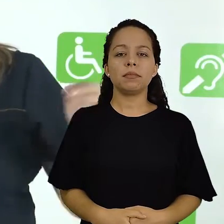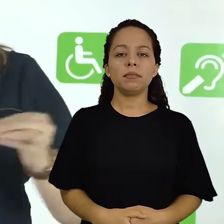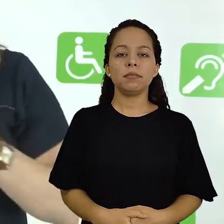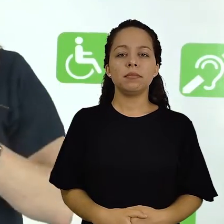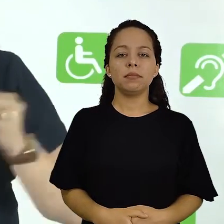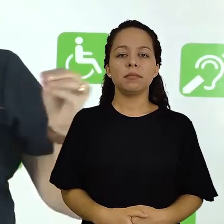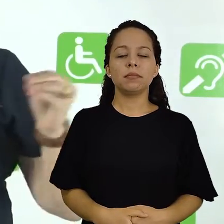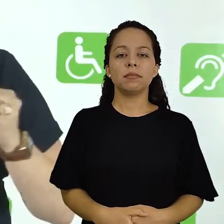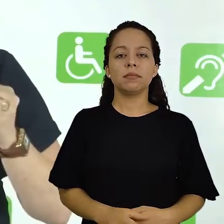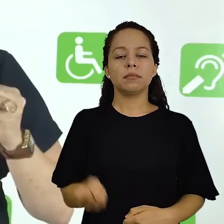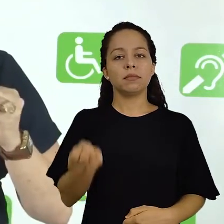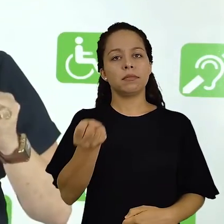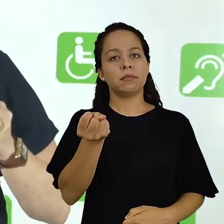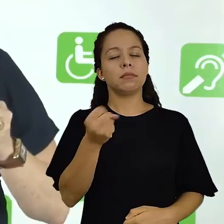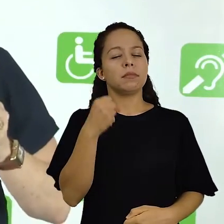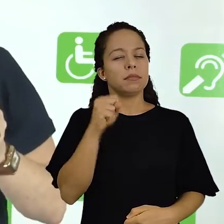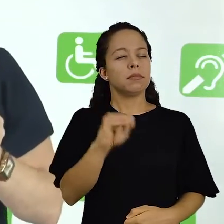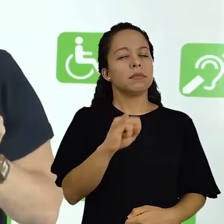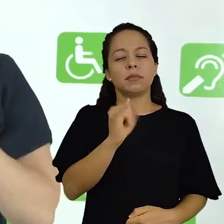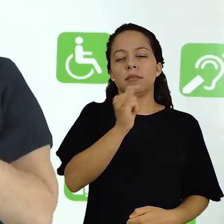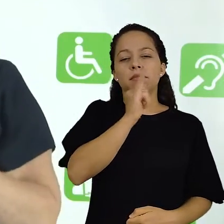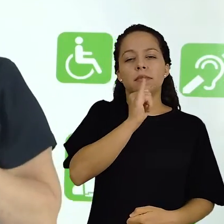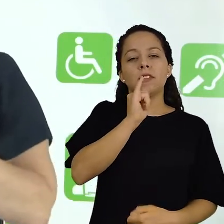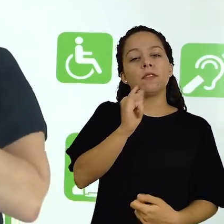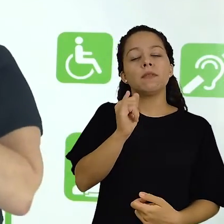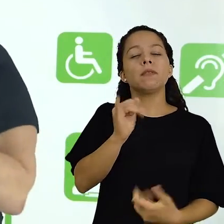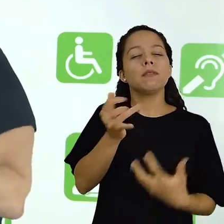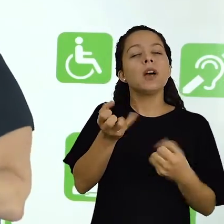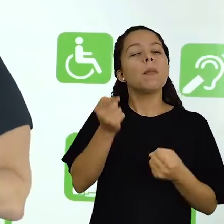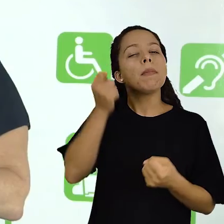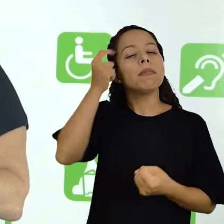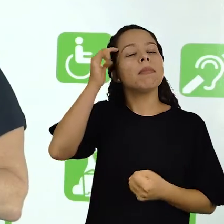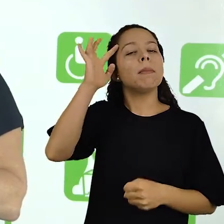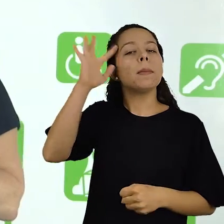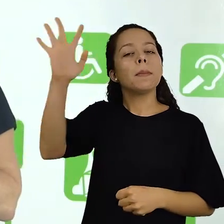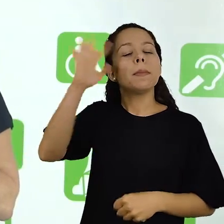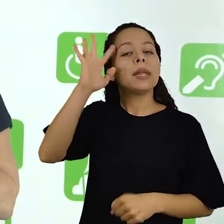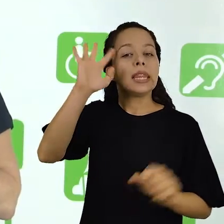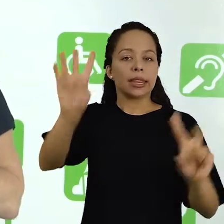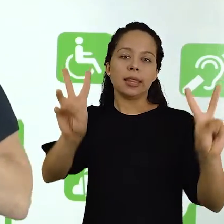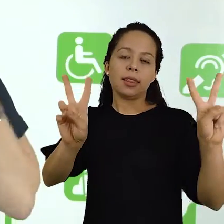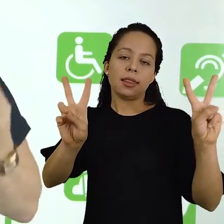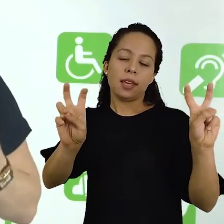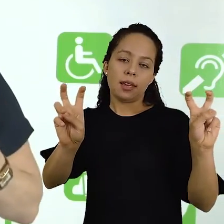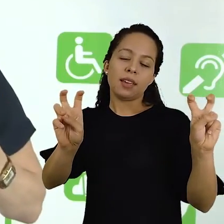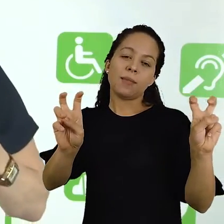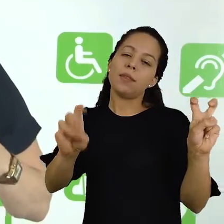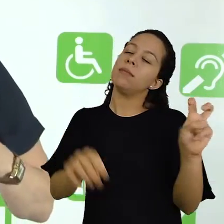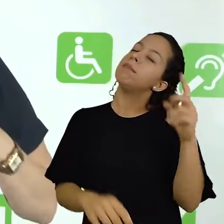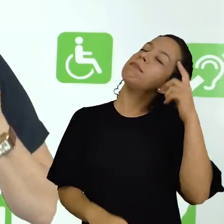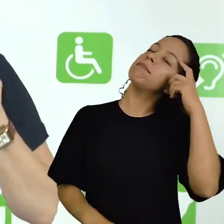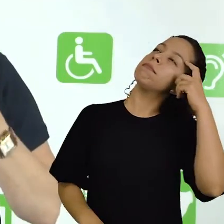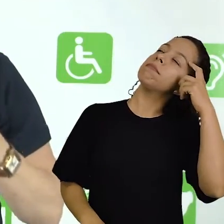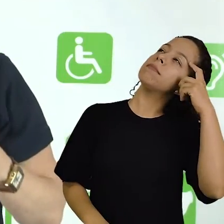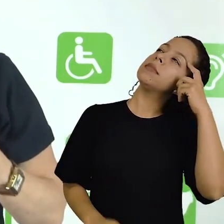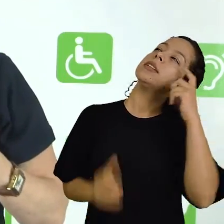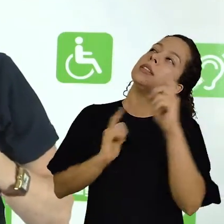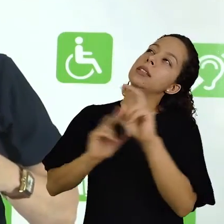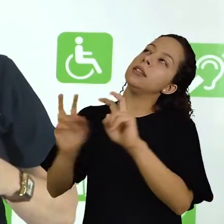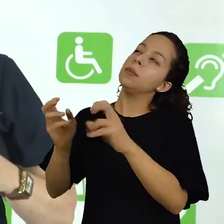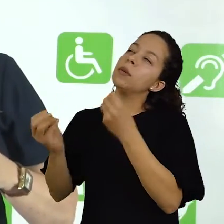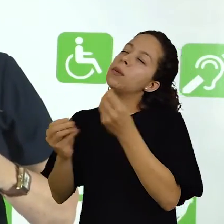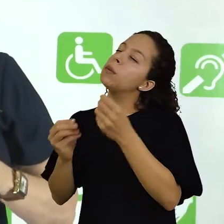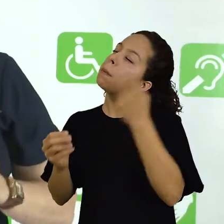imaginar uma seguinte situação como um tema e como nós vamos